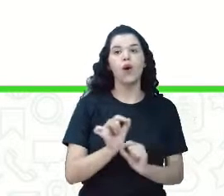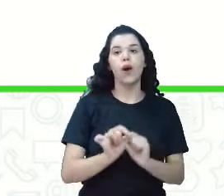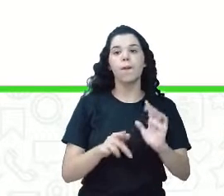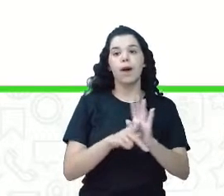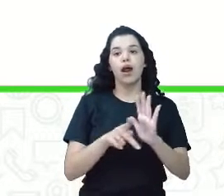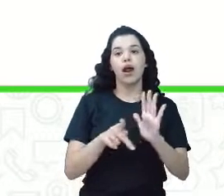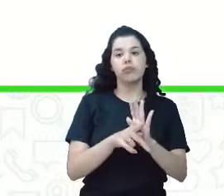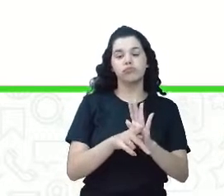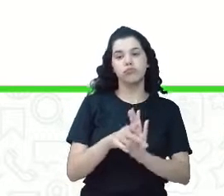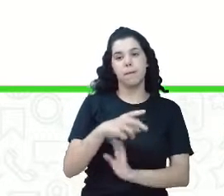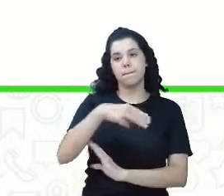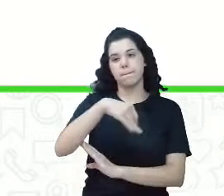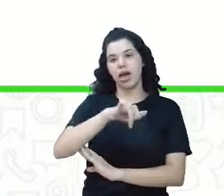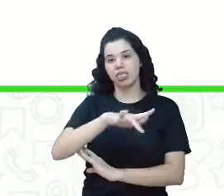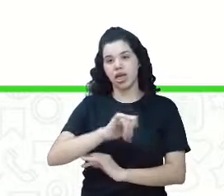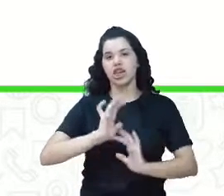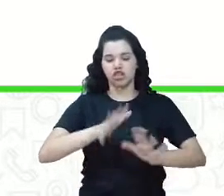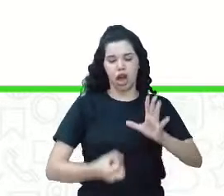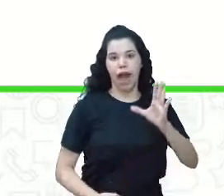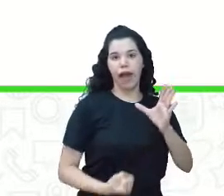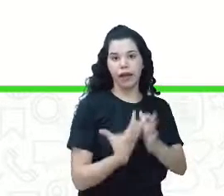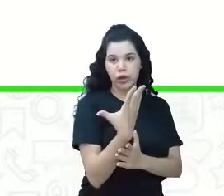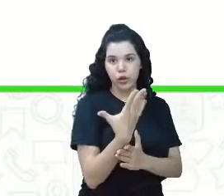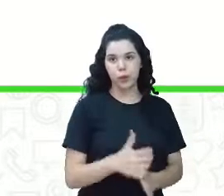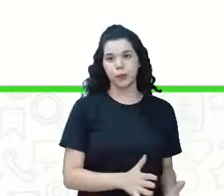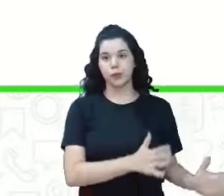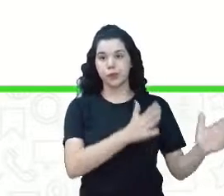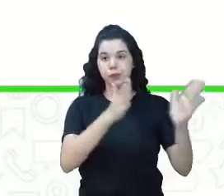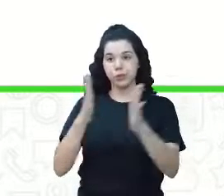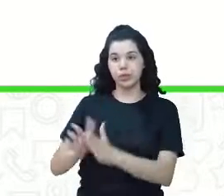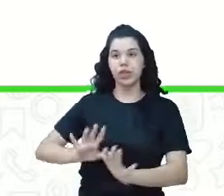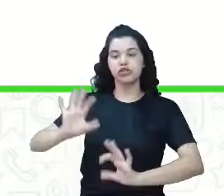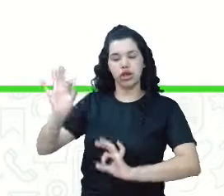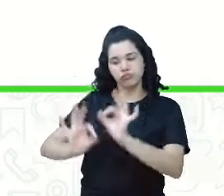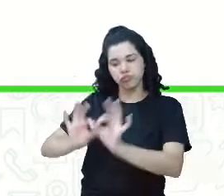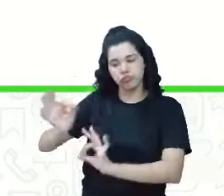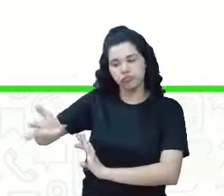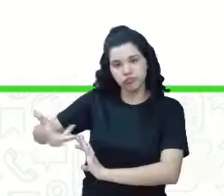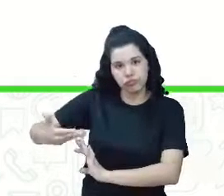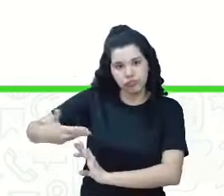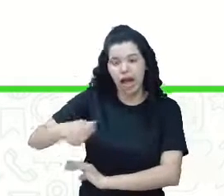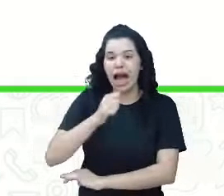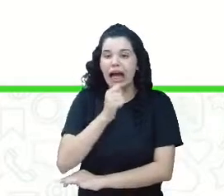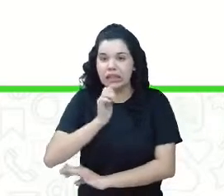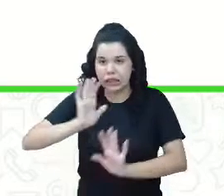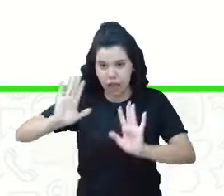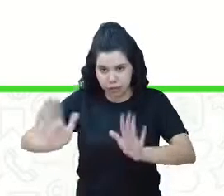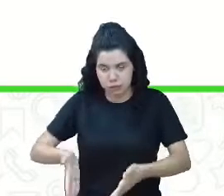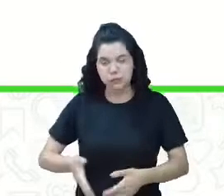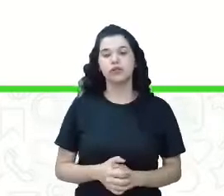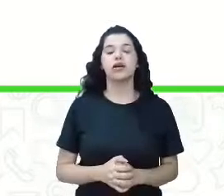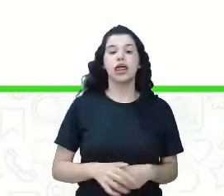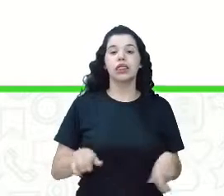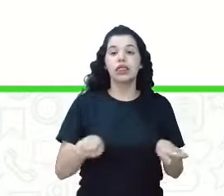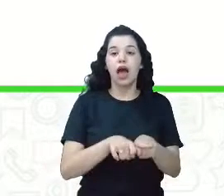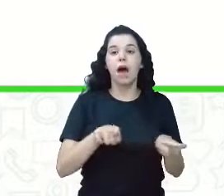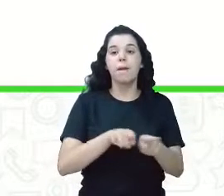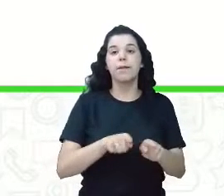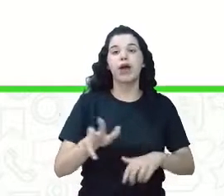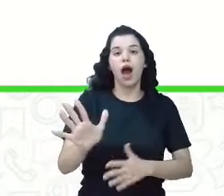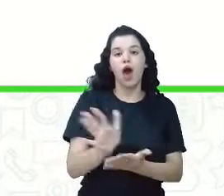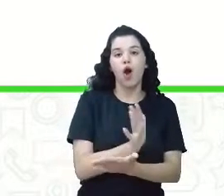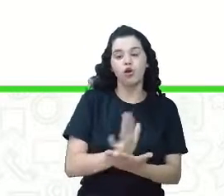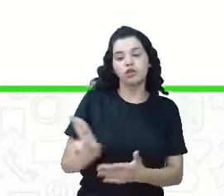que estão feitos já, acabados, estão ainda em fabricação, materiais de